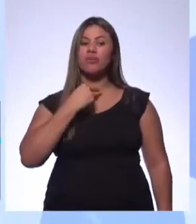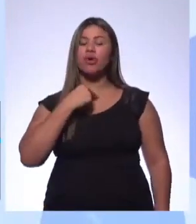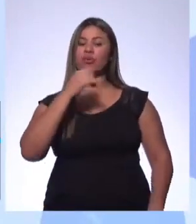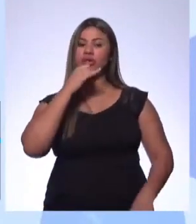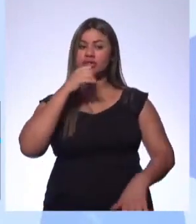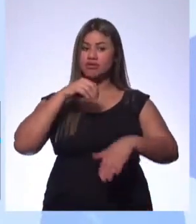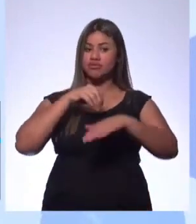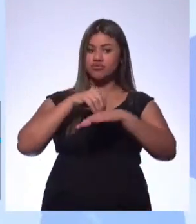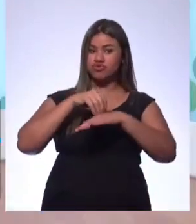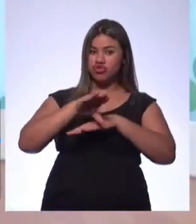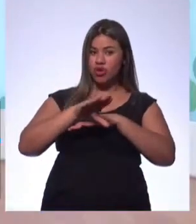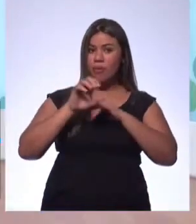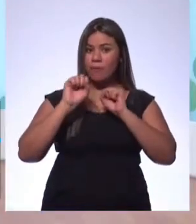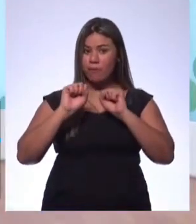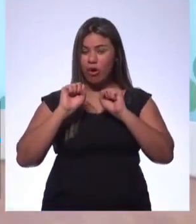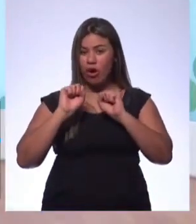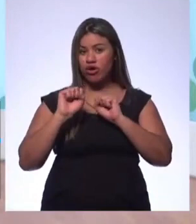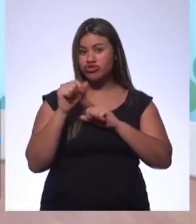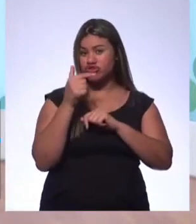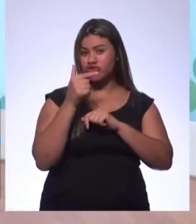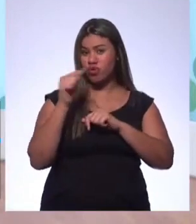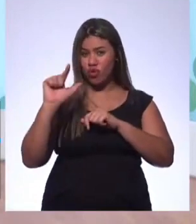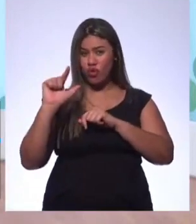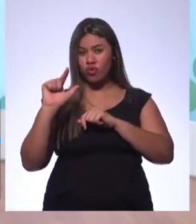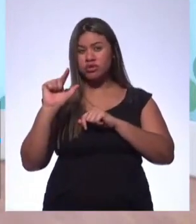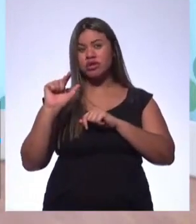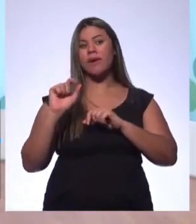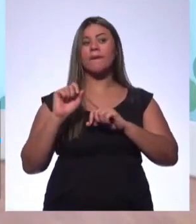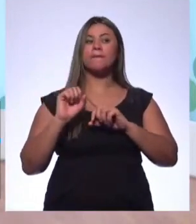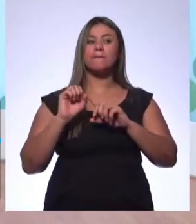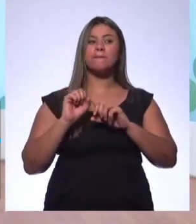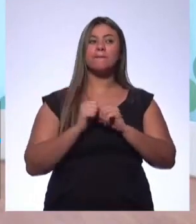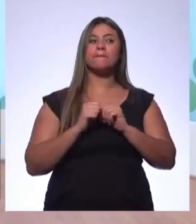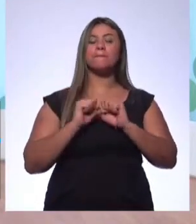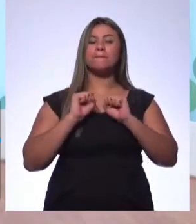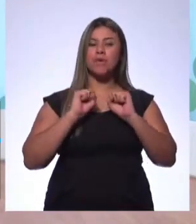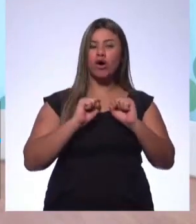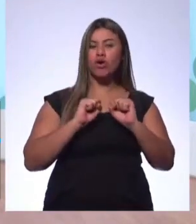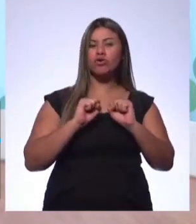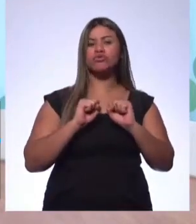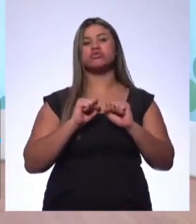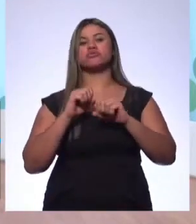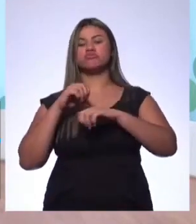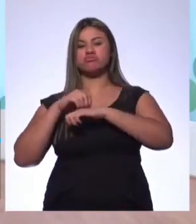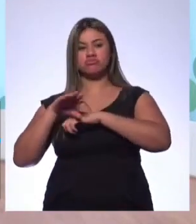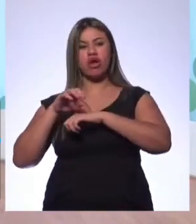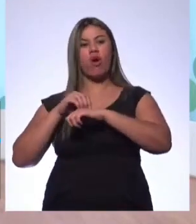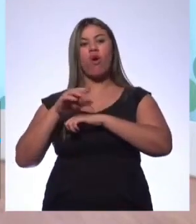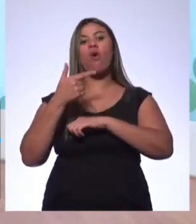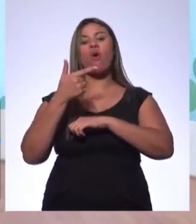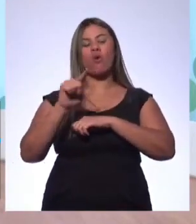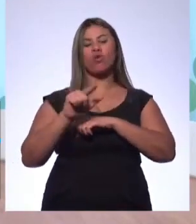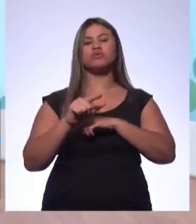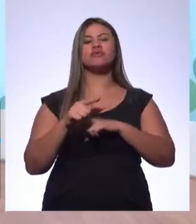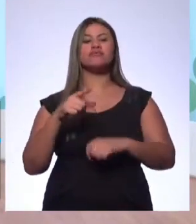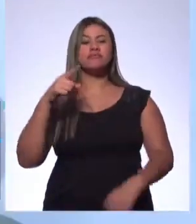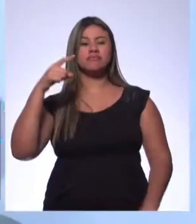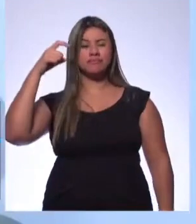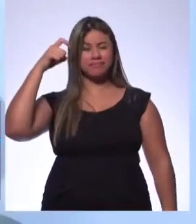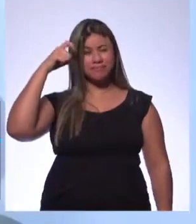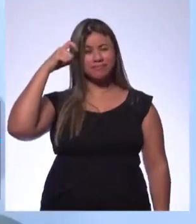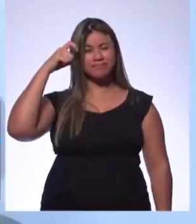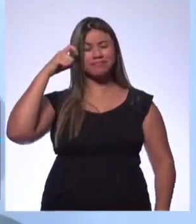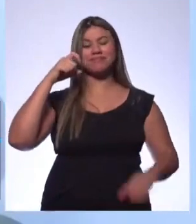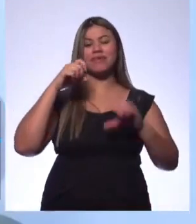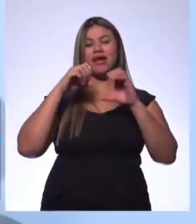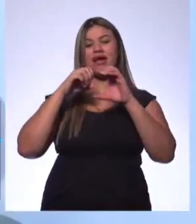pessoa. Isso, não pode faltar. piscando. Não, ai, já até atropelei uma hora aqui. Mas não pode faltar na sua redação